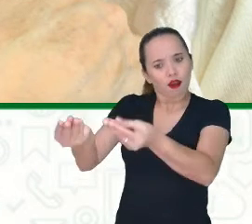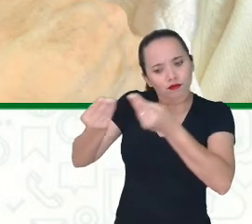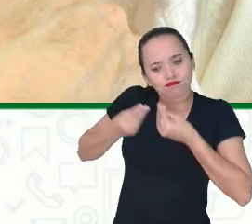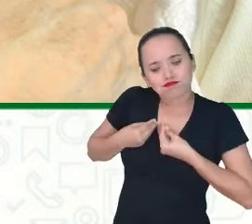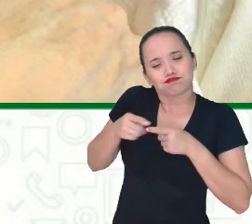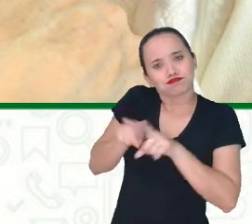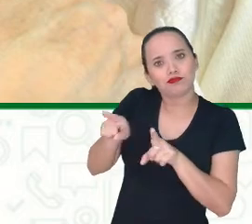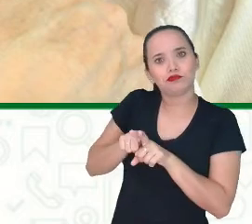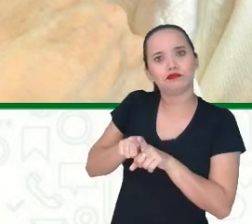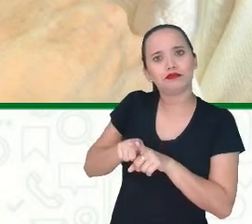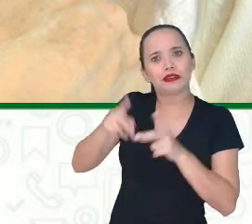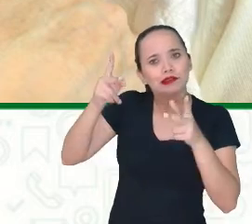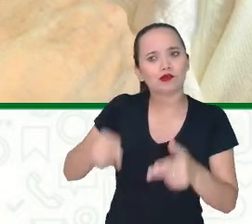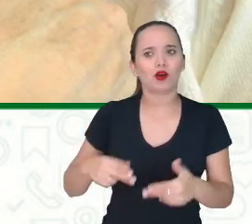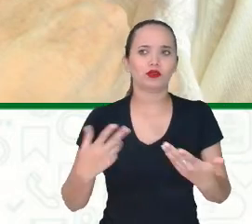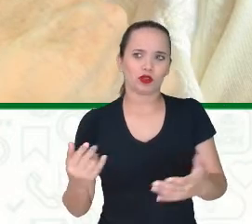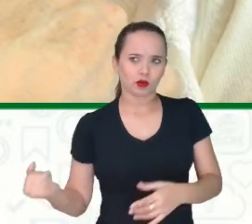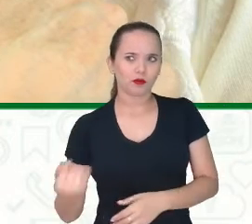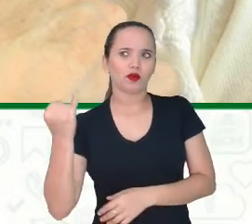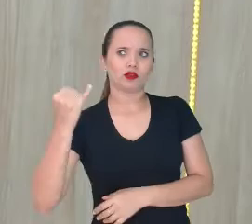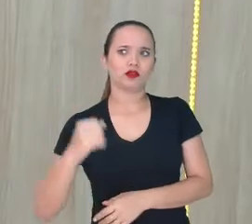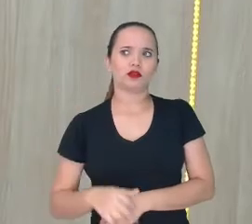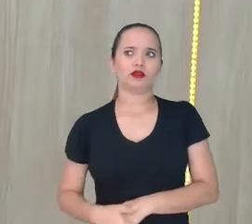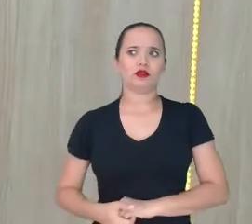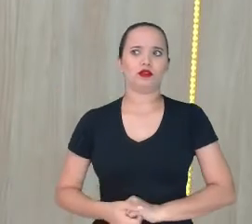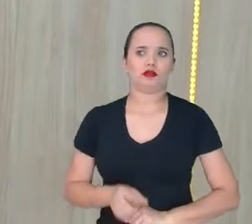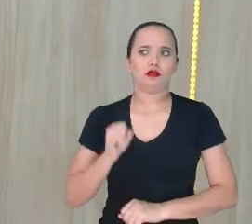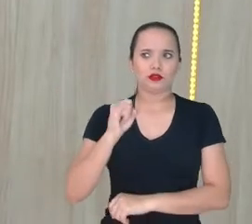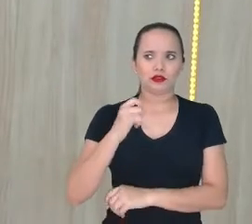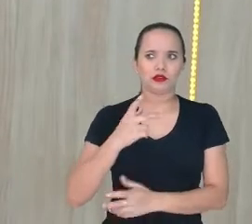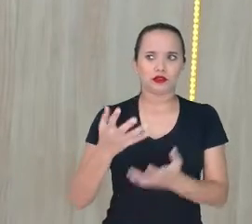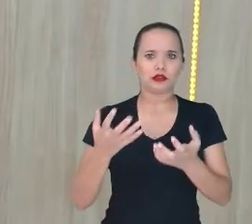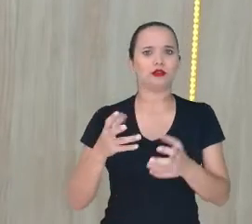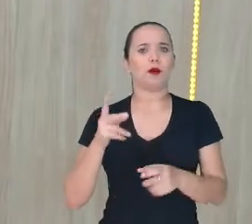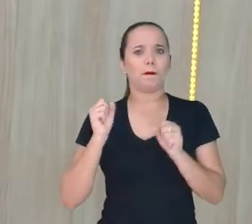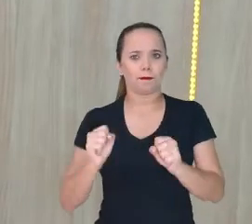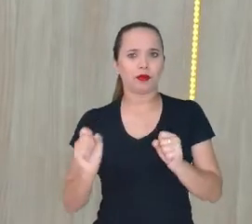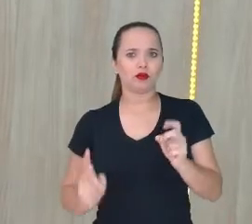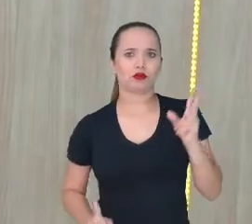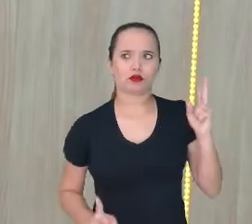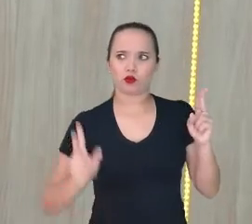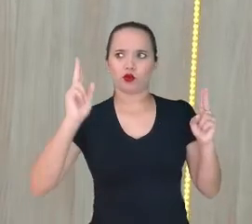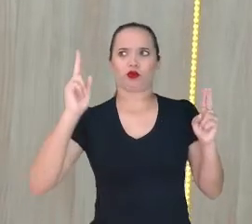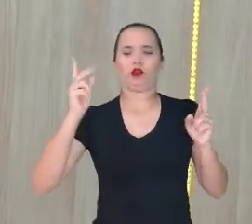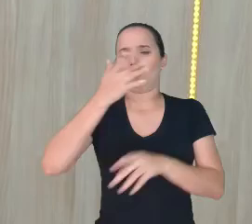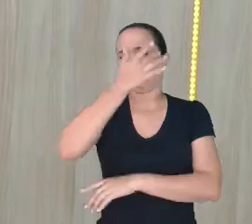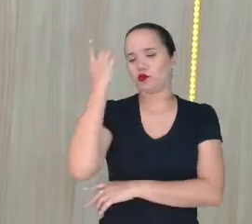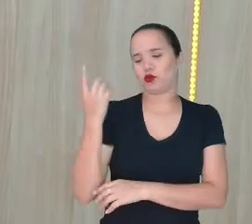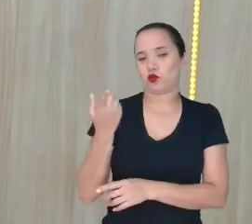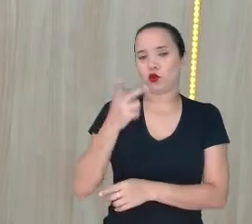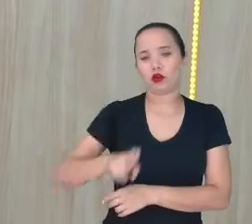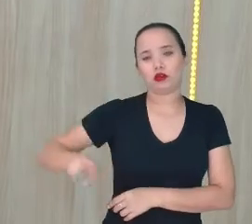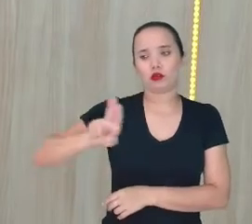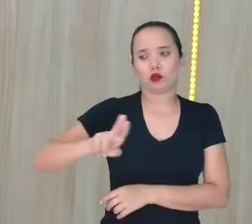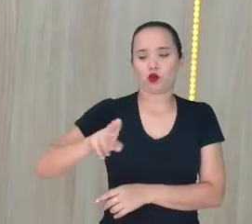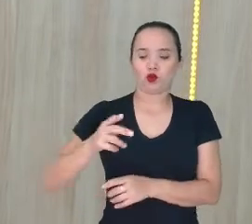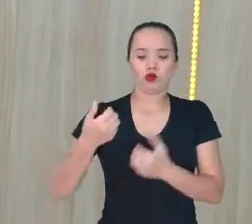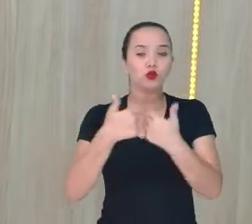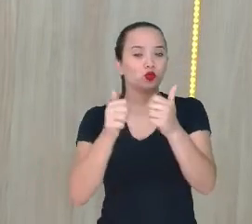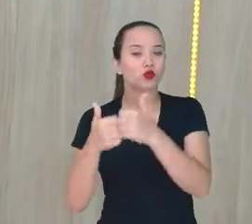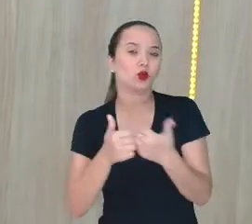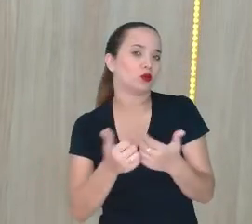pessoas Que utilizam Juninho Se quiser cortar Pode cortar É o transporte público Aí tu tá sempre lá Juninho